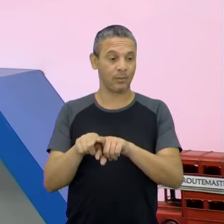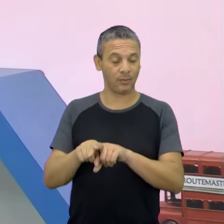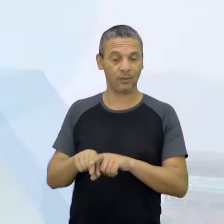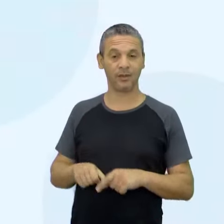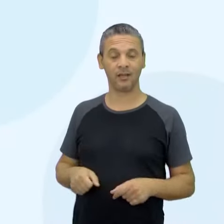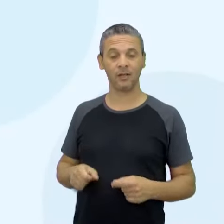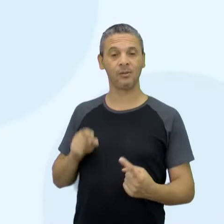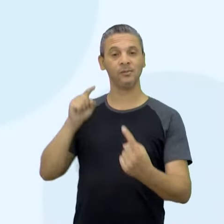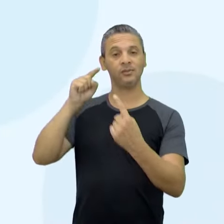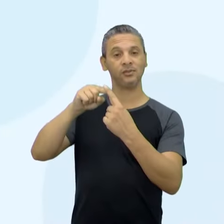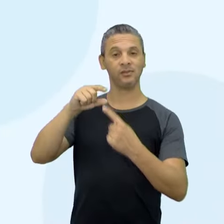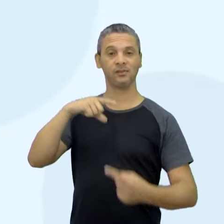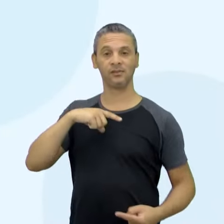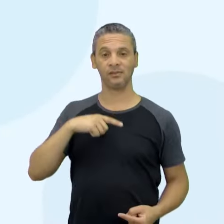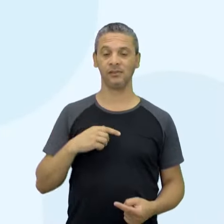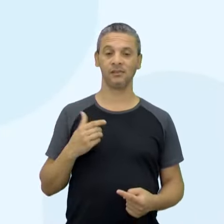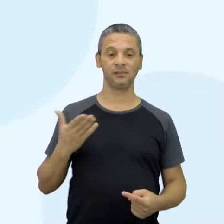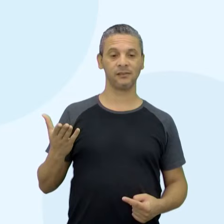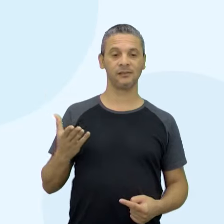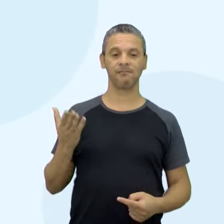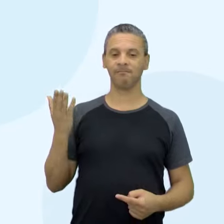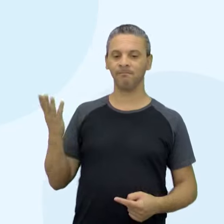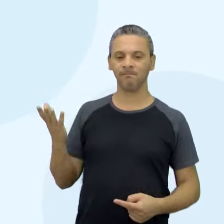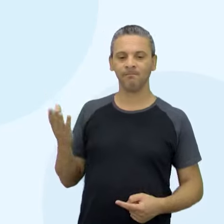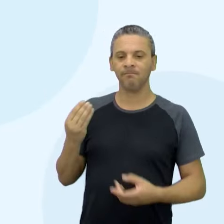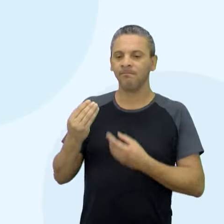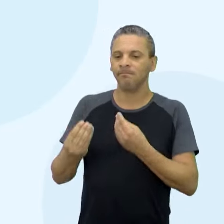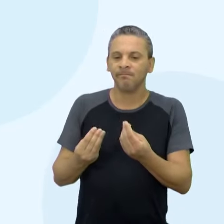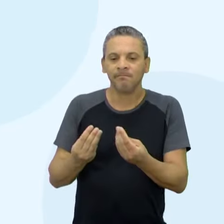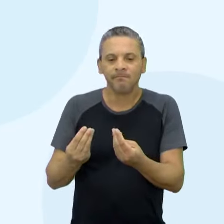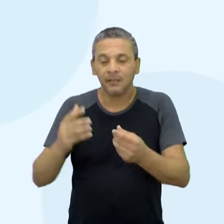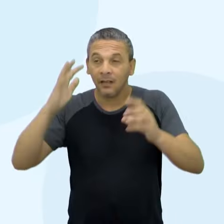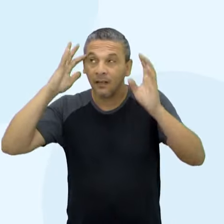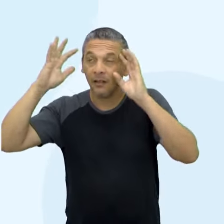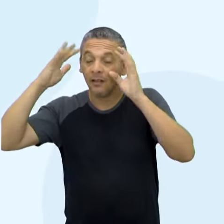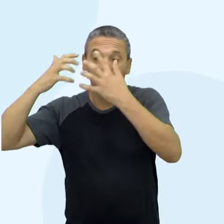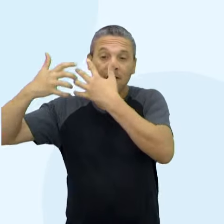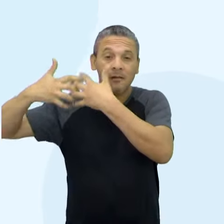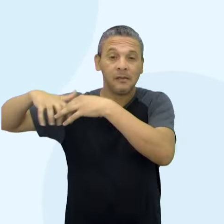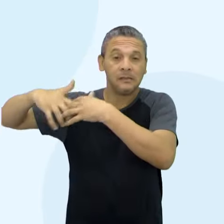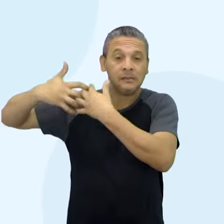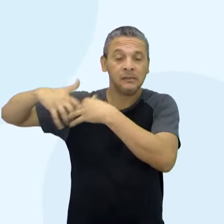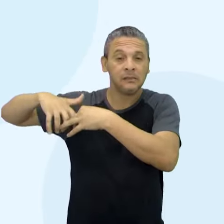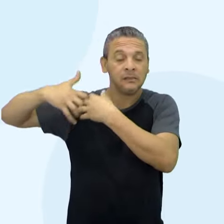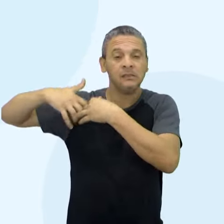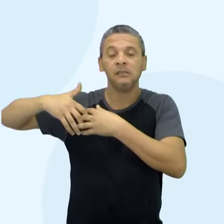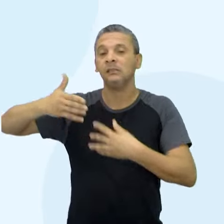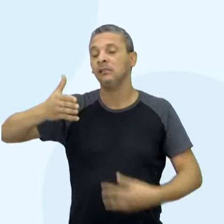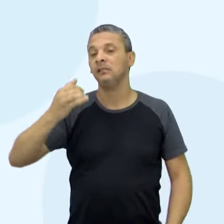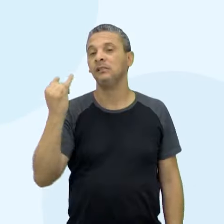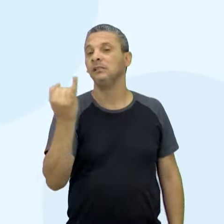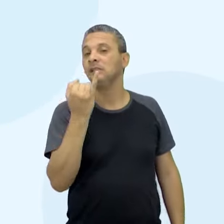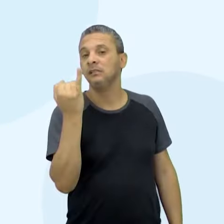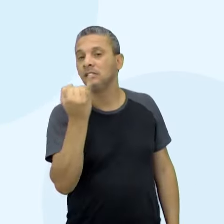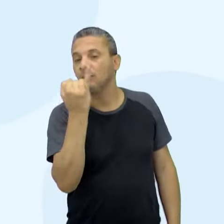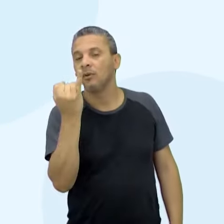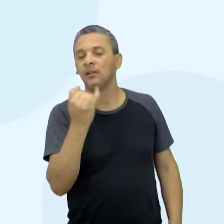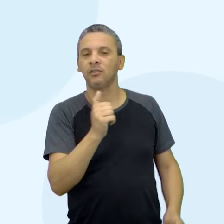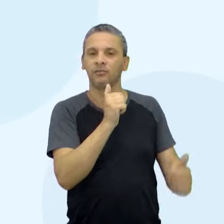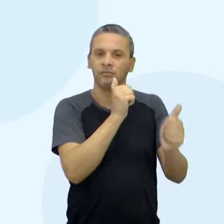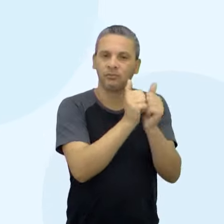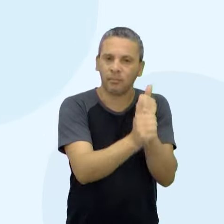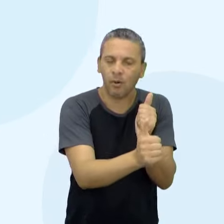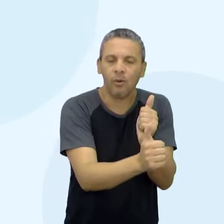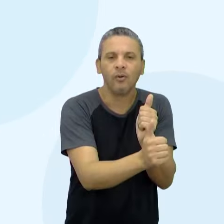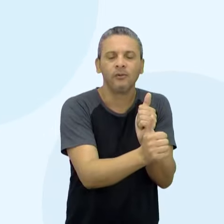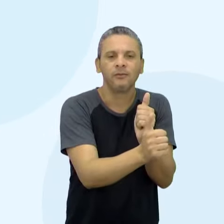também como objetivo, a sensibilização, né? Permitir a sensibilização, reflexão sobre a importância da valorização dos esportes